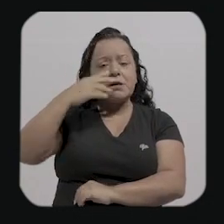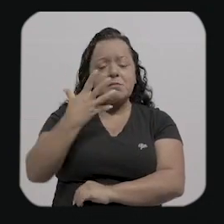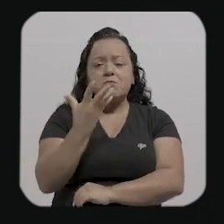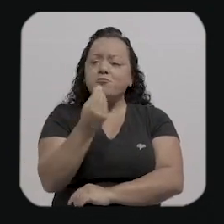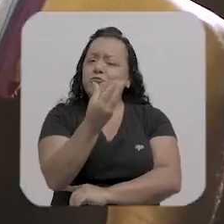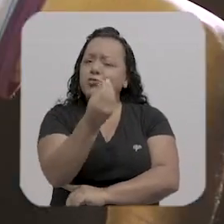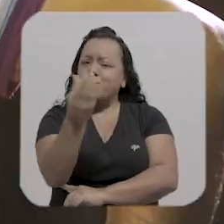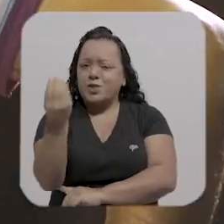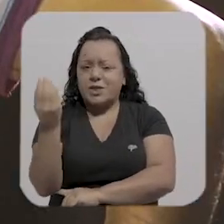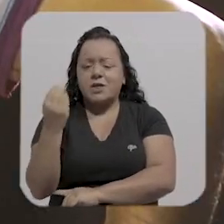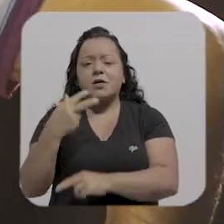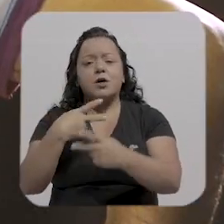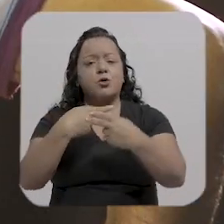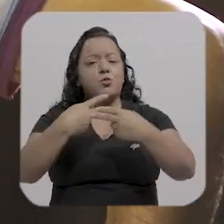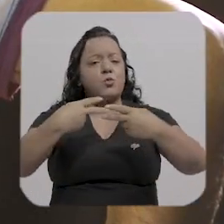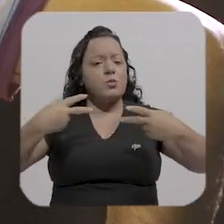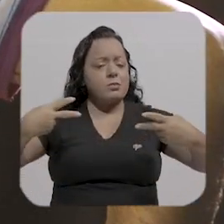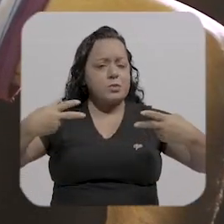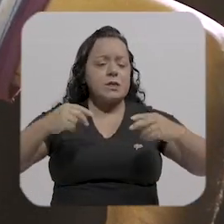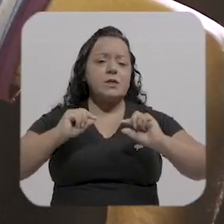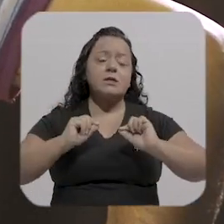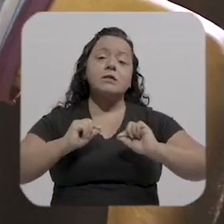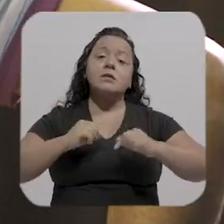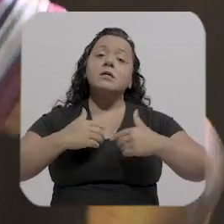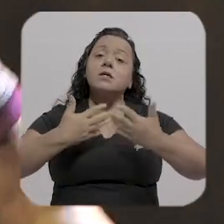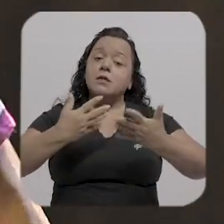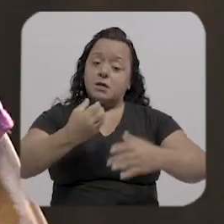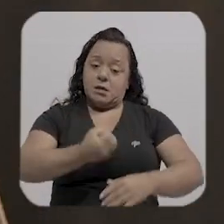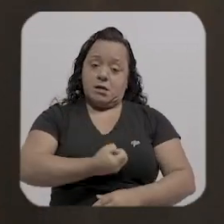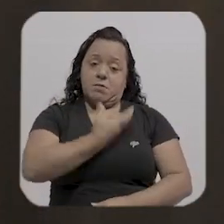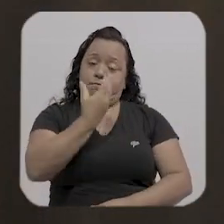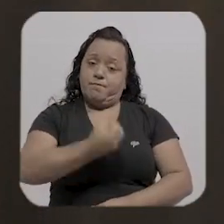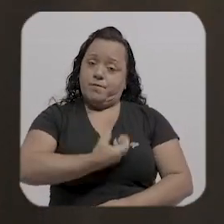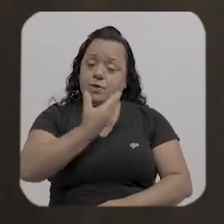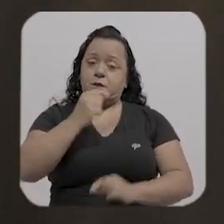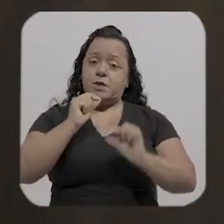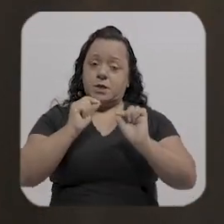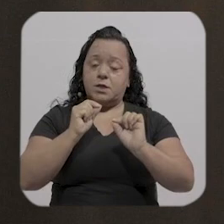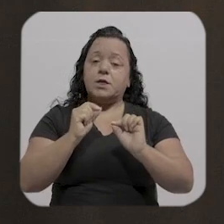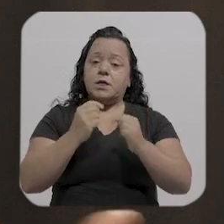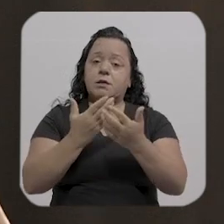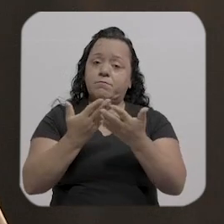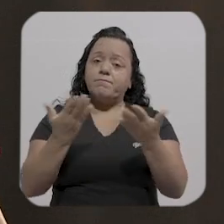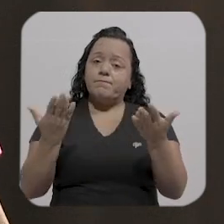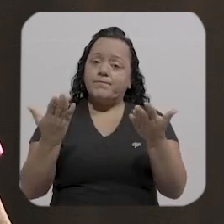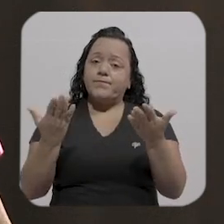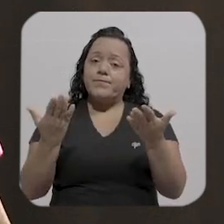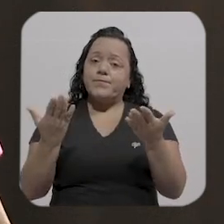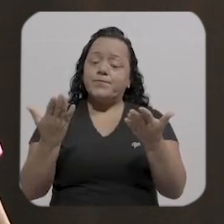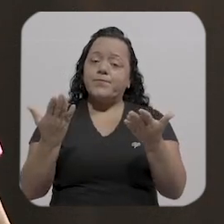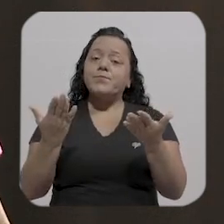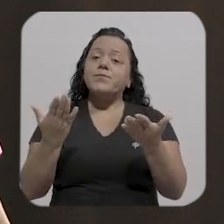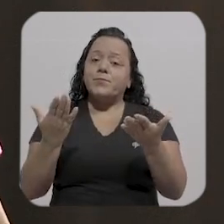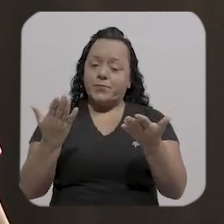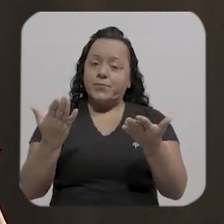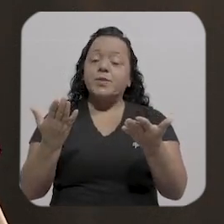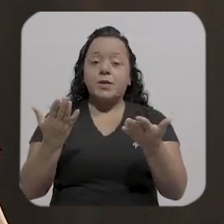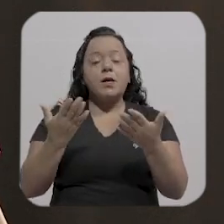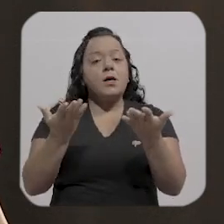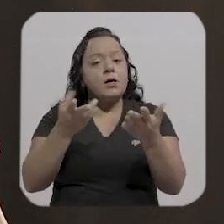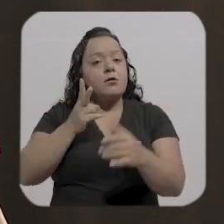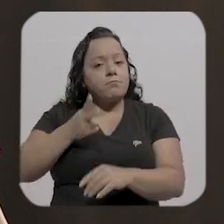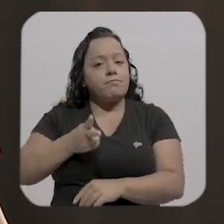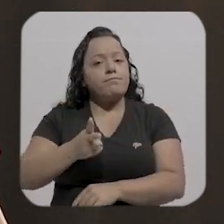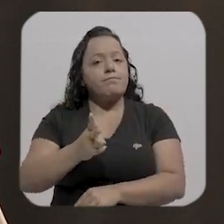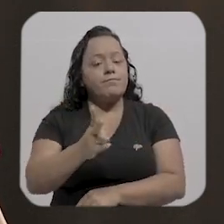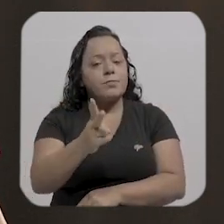tanta coisa, e a poesia, o fato de fazer poesia, é o